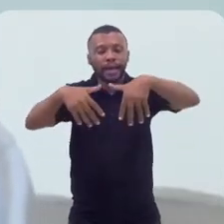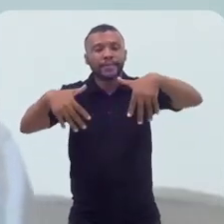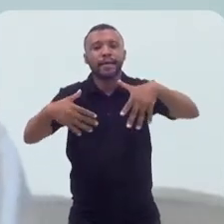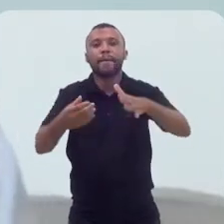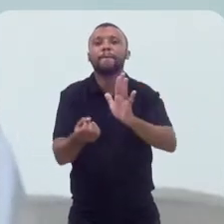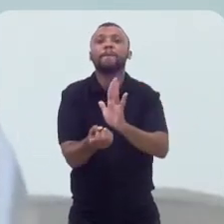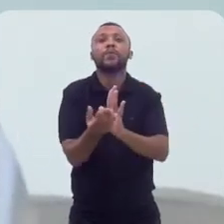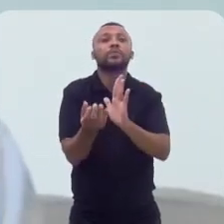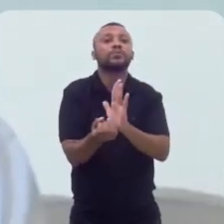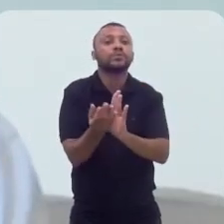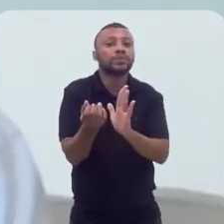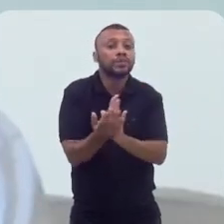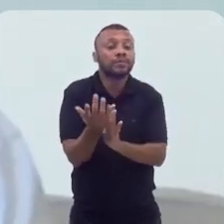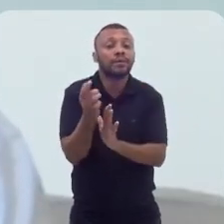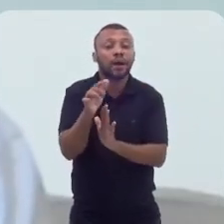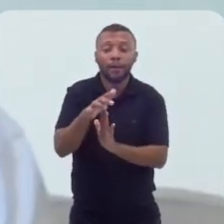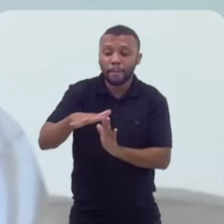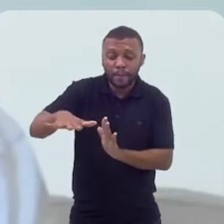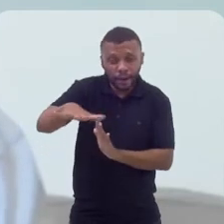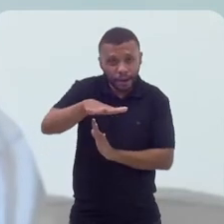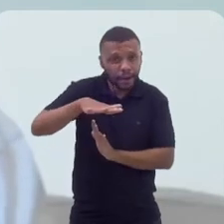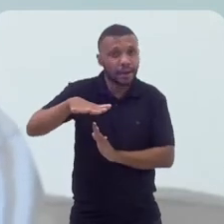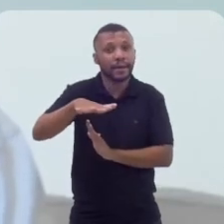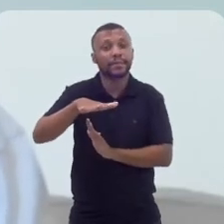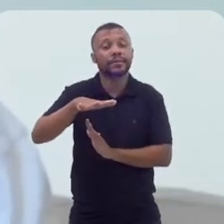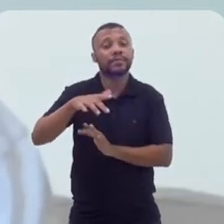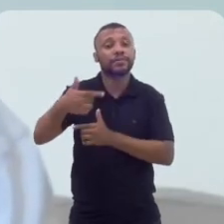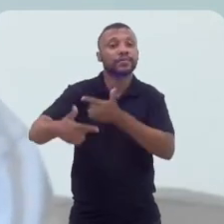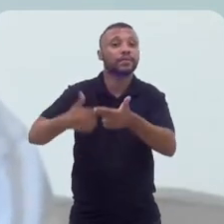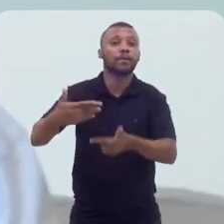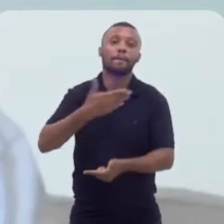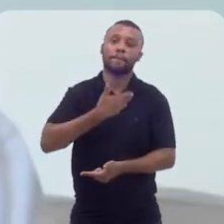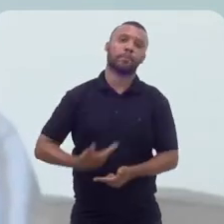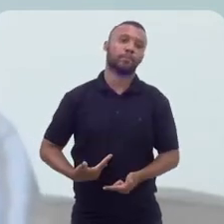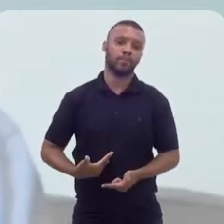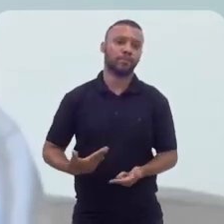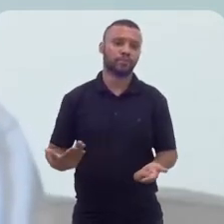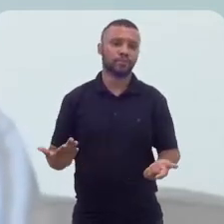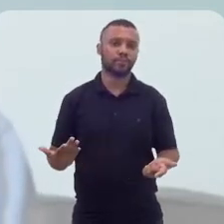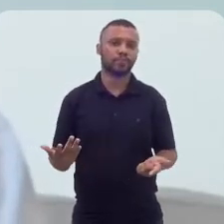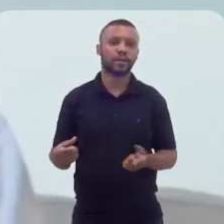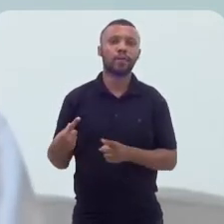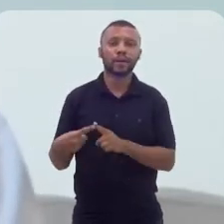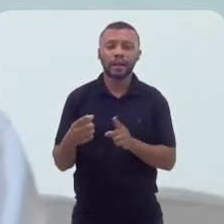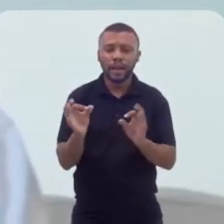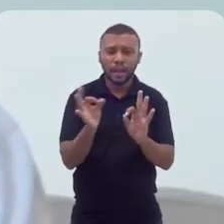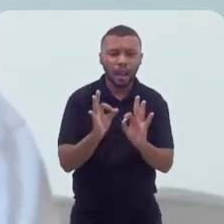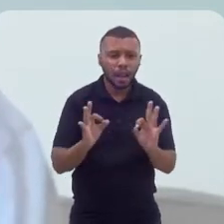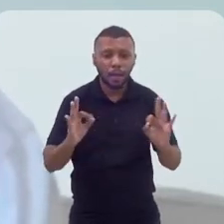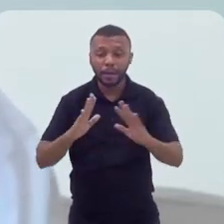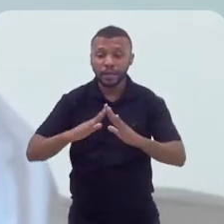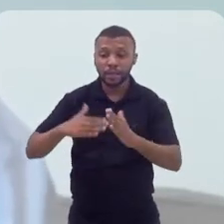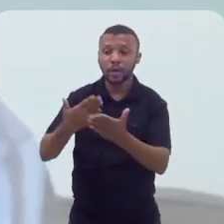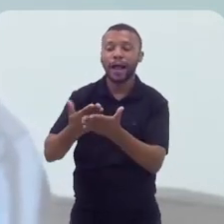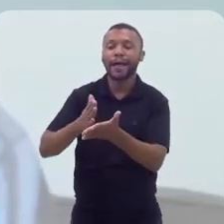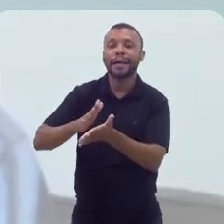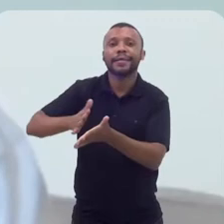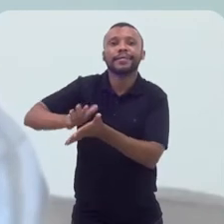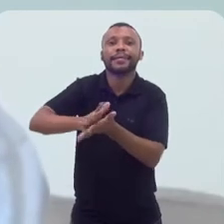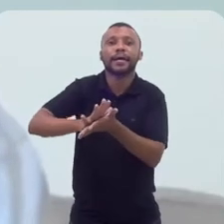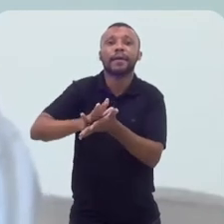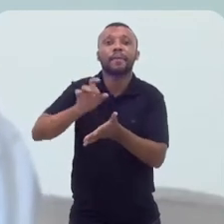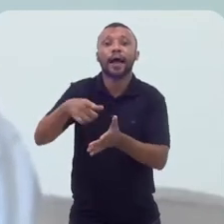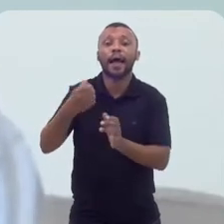Janeiro é uma cadeia de serviços públicos. Porque nenhuma escola de samba